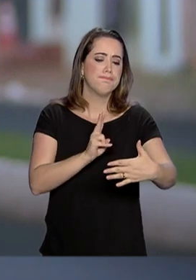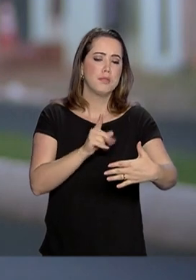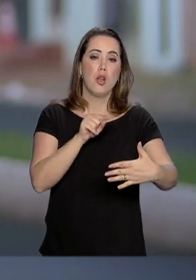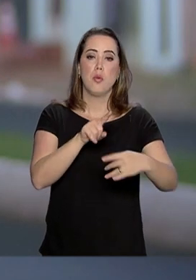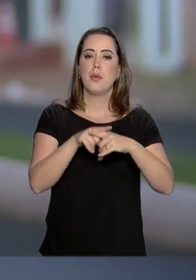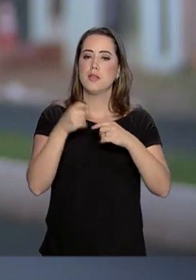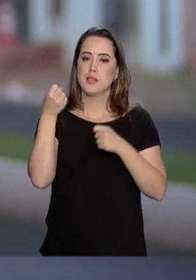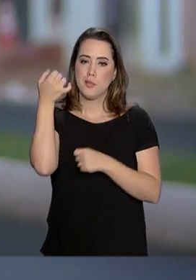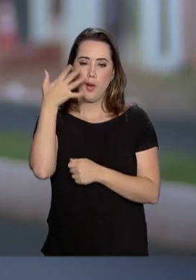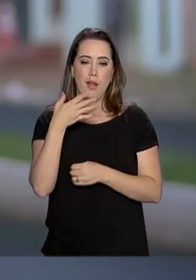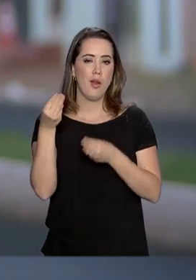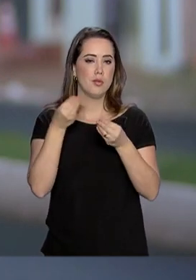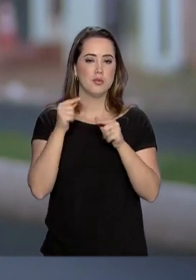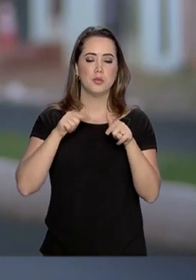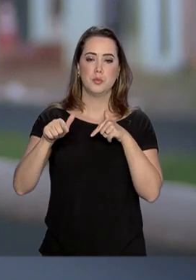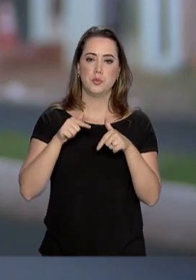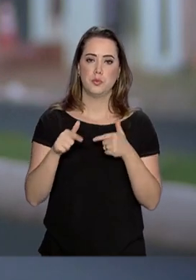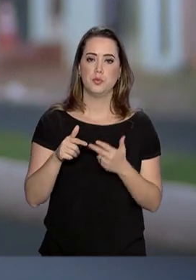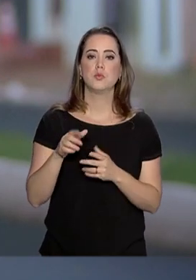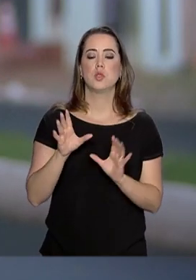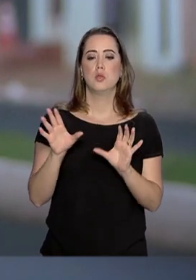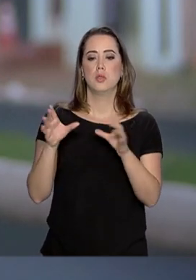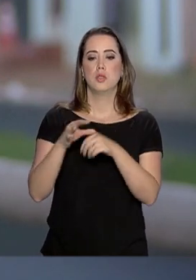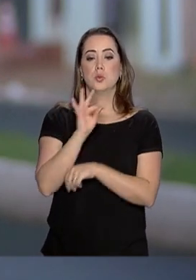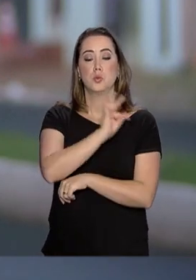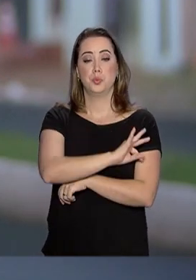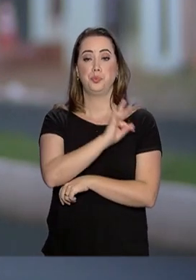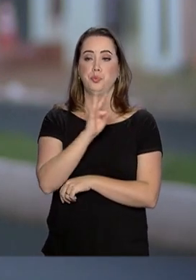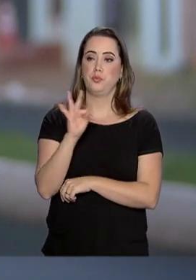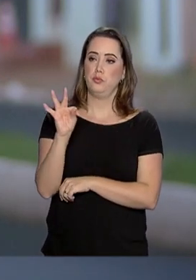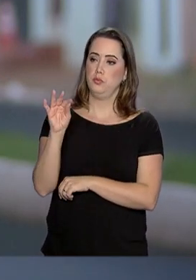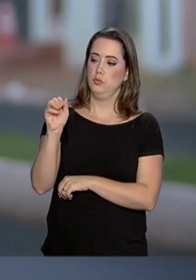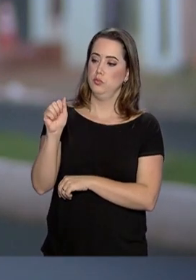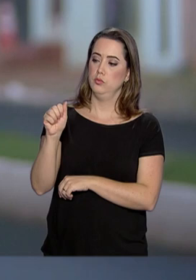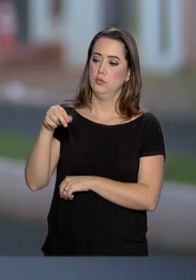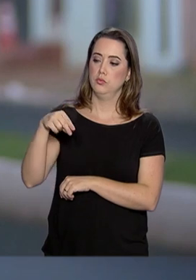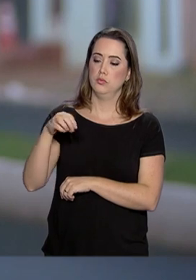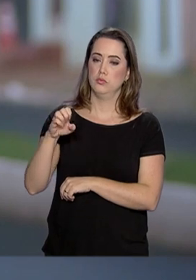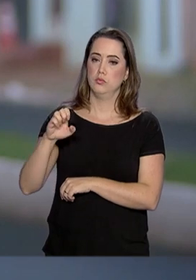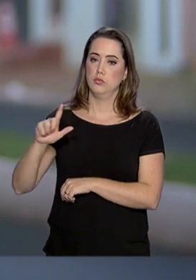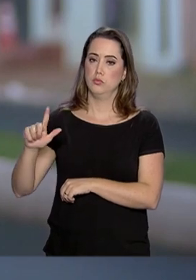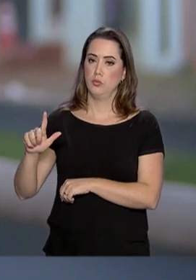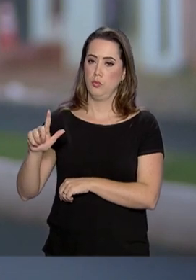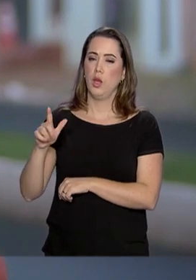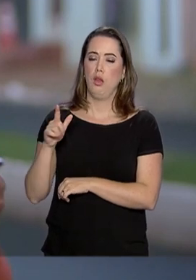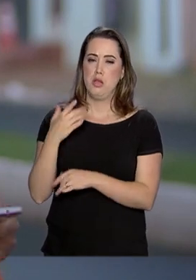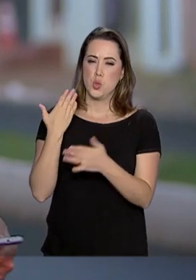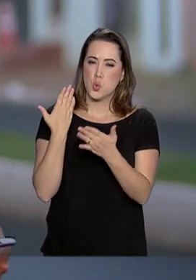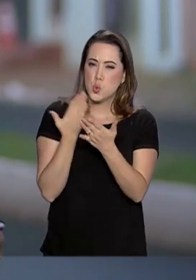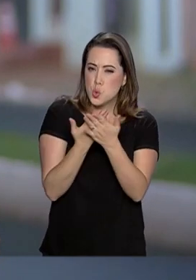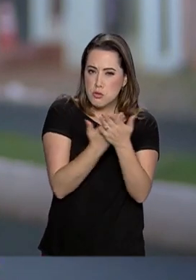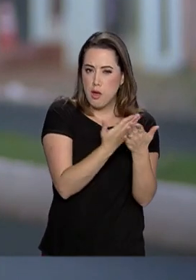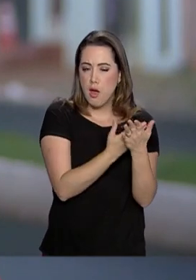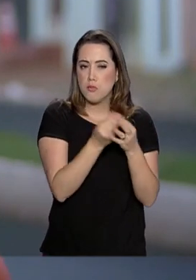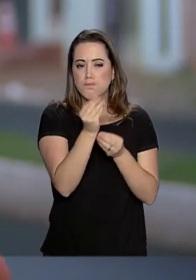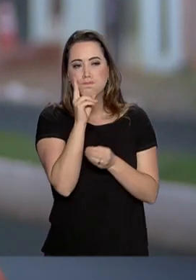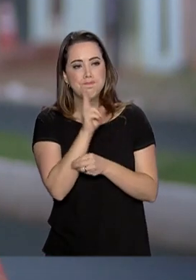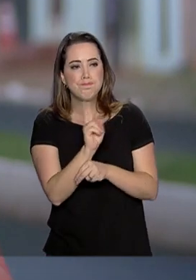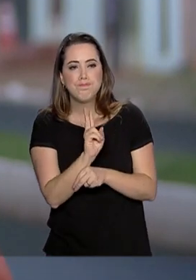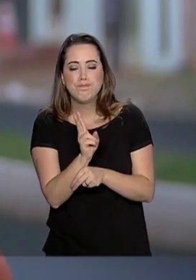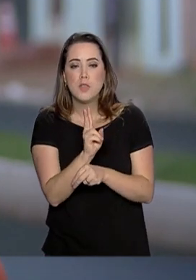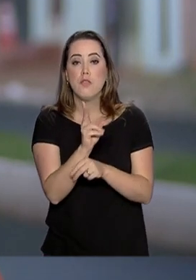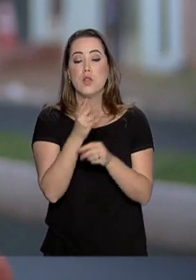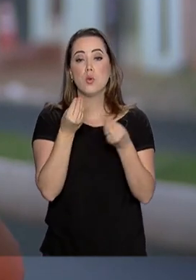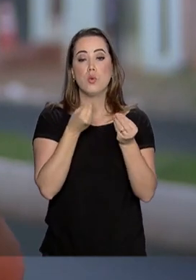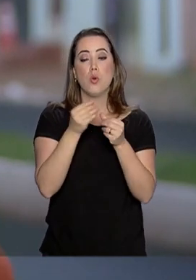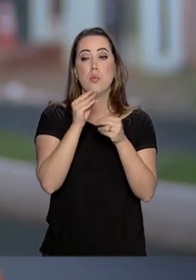pouquinho desse trabalho dos técnicos da ANEL. Foi um trabalho muito minucioso. Eles conferiram o estado de conservação, como